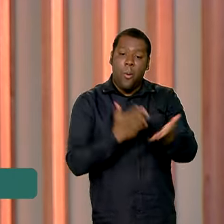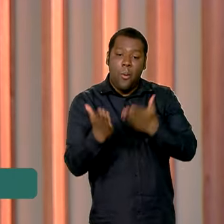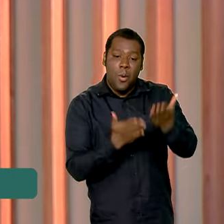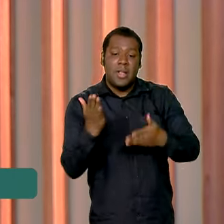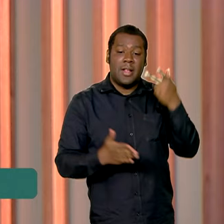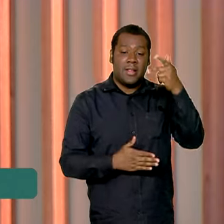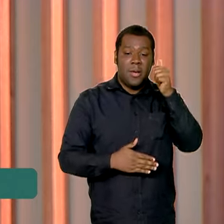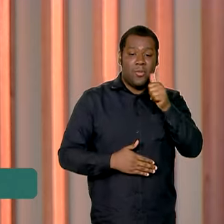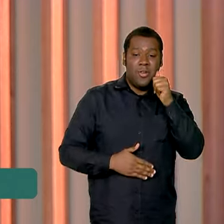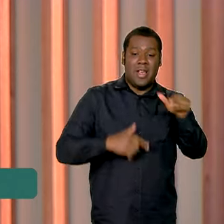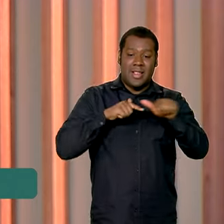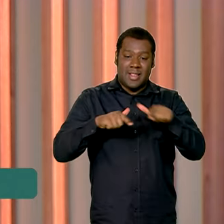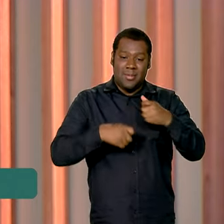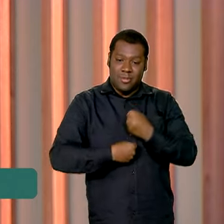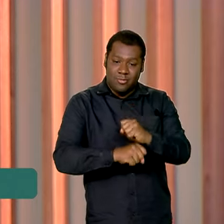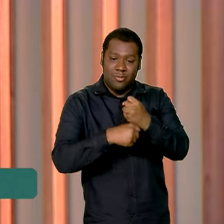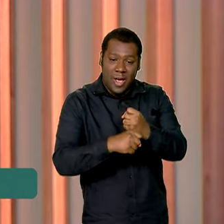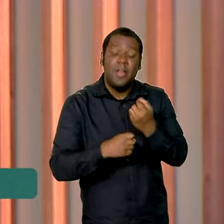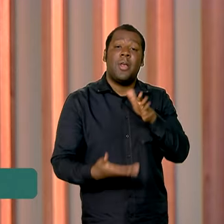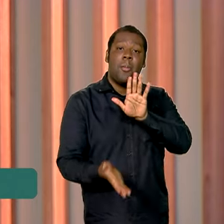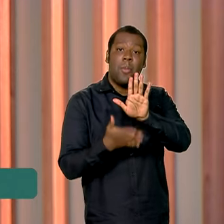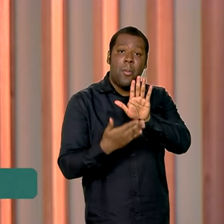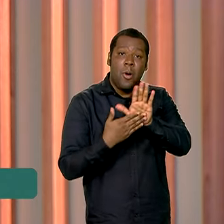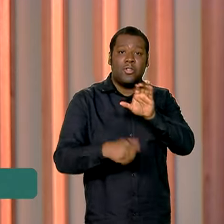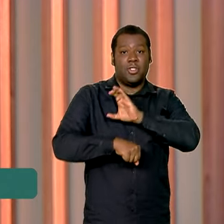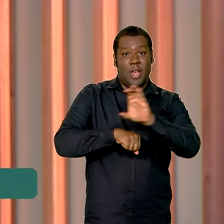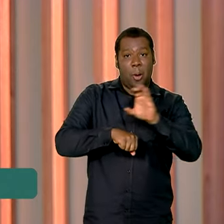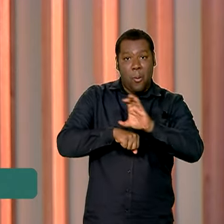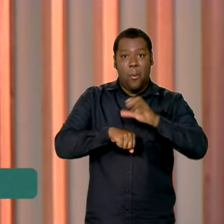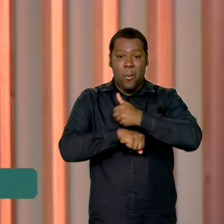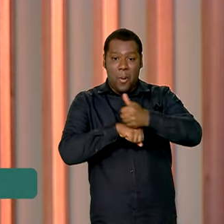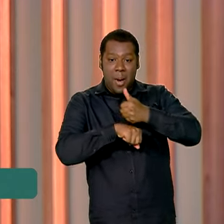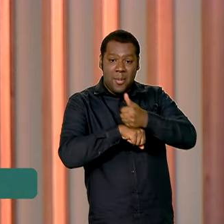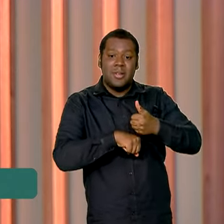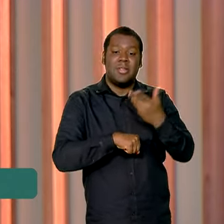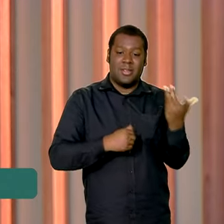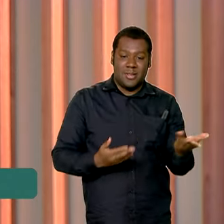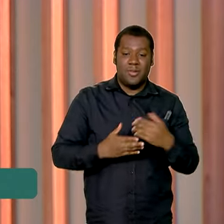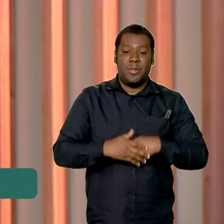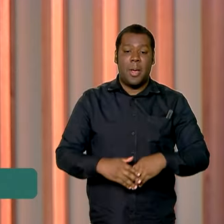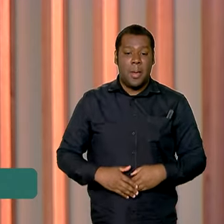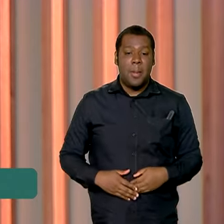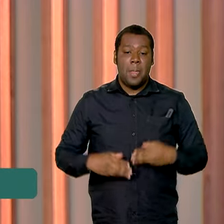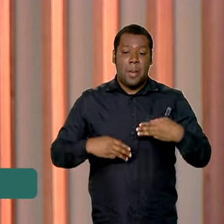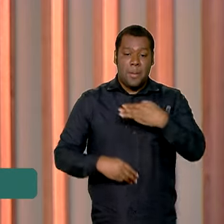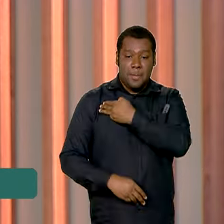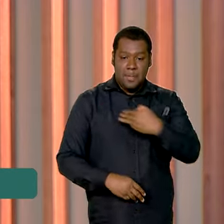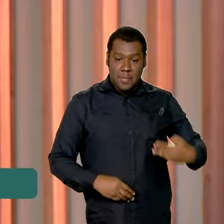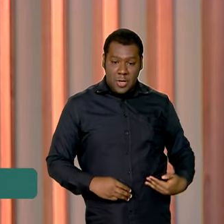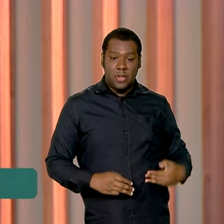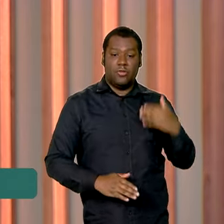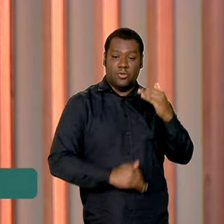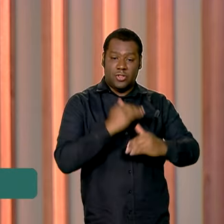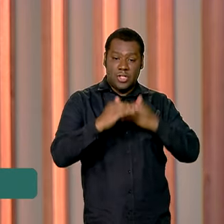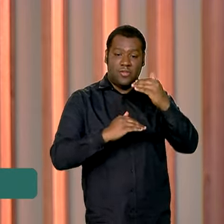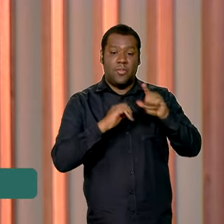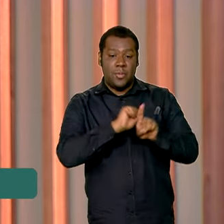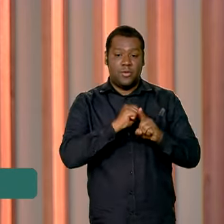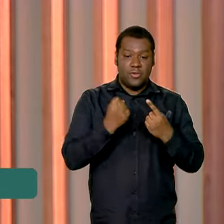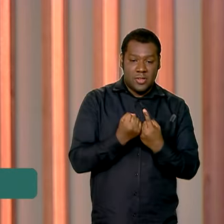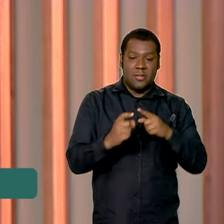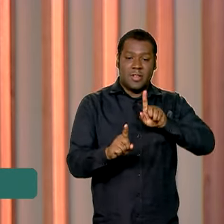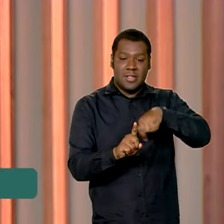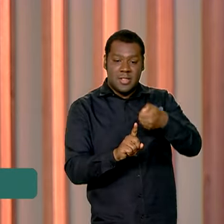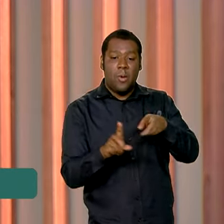oferecer cursos de qualificação profissional para esses trabalhadores. O ministro do Desenvolvimento Social, Wellington Dias,